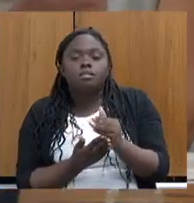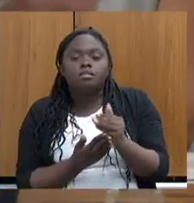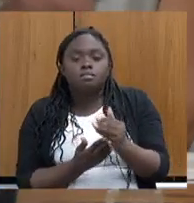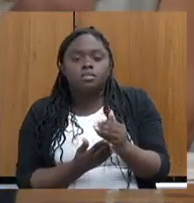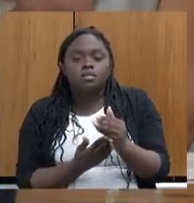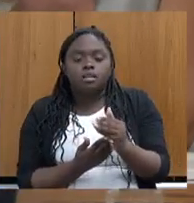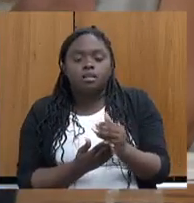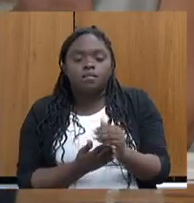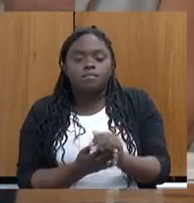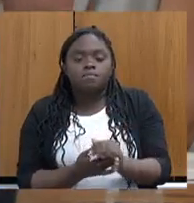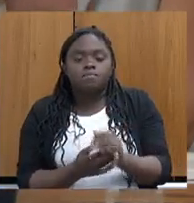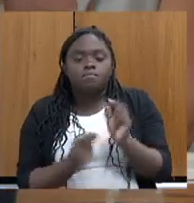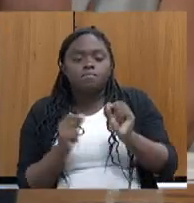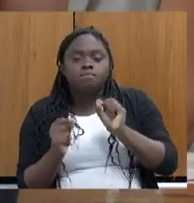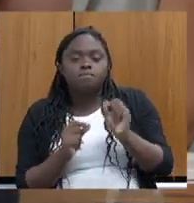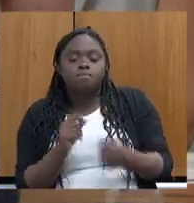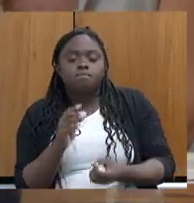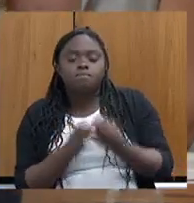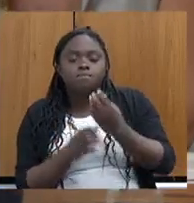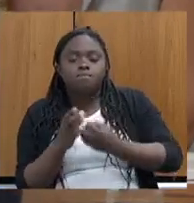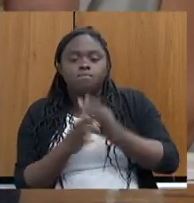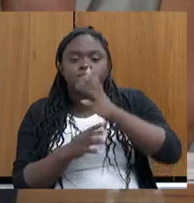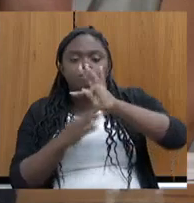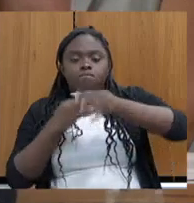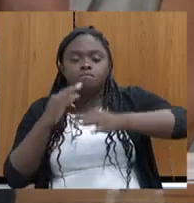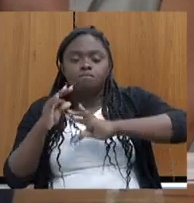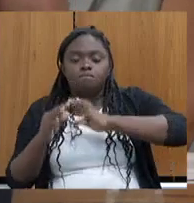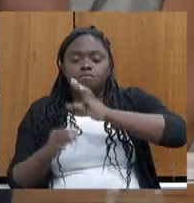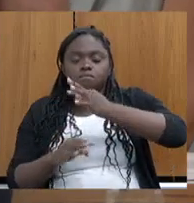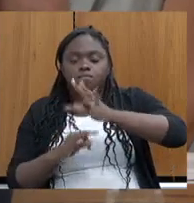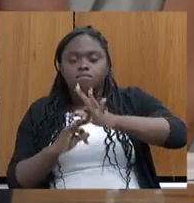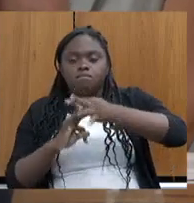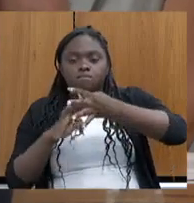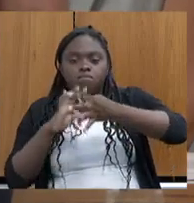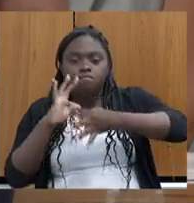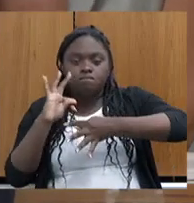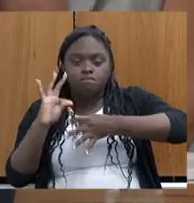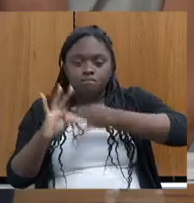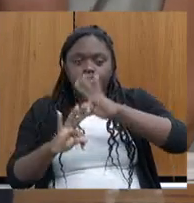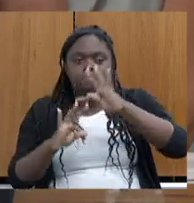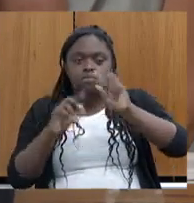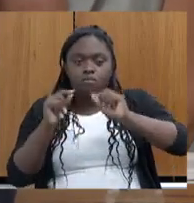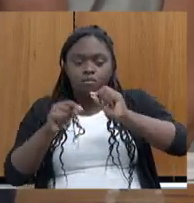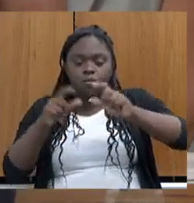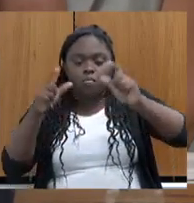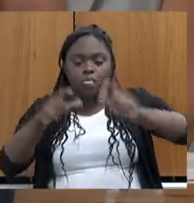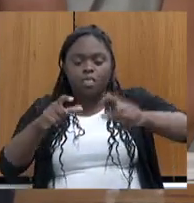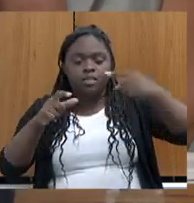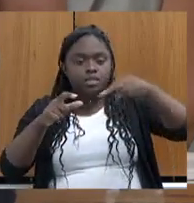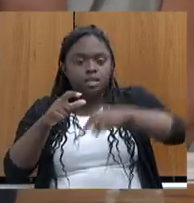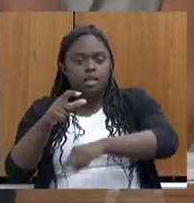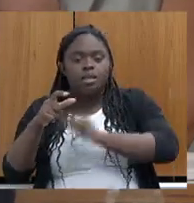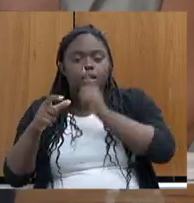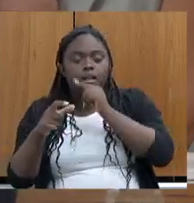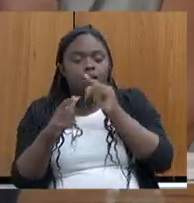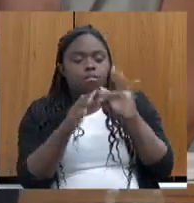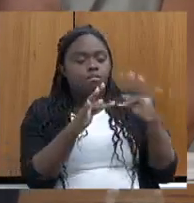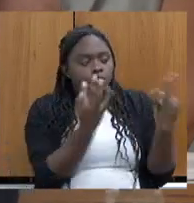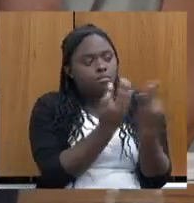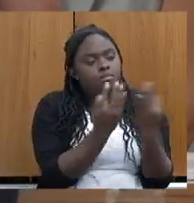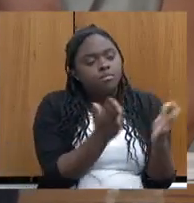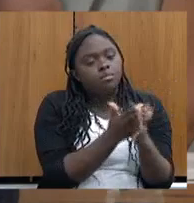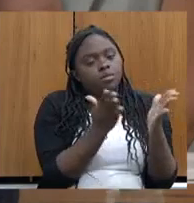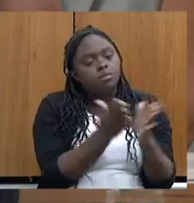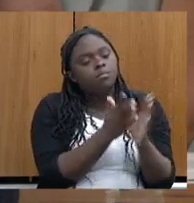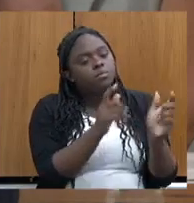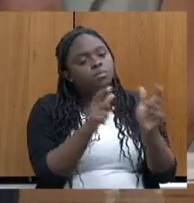fins lucrativos para implementação de tecnologia social das cisternas para as famílias de baixa renda e residentes em